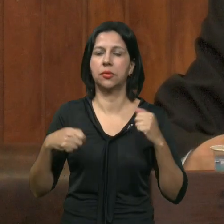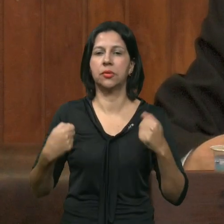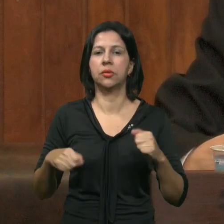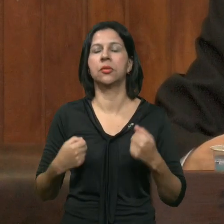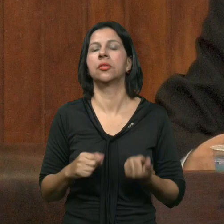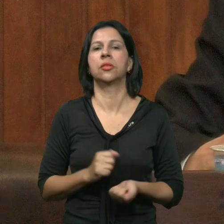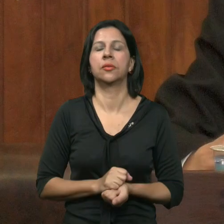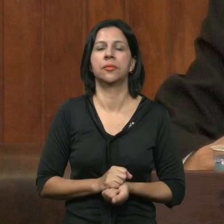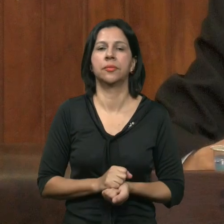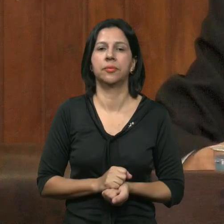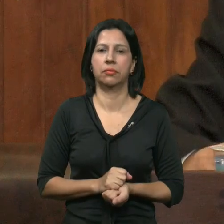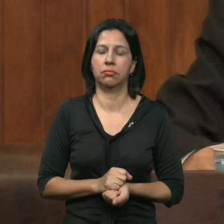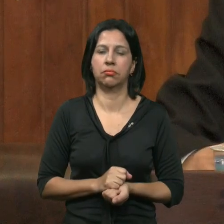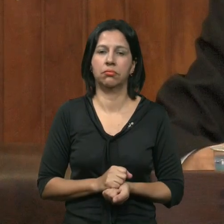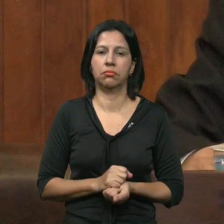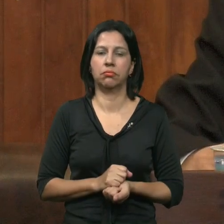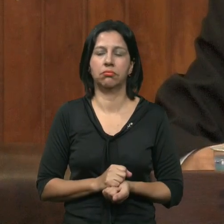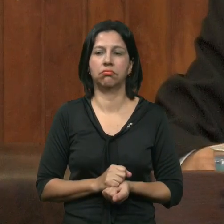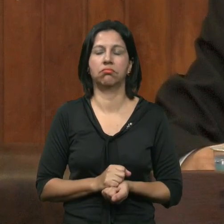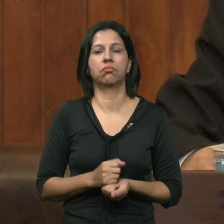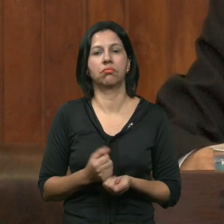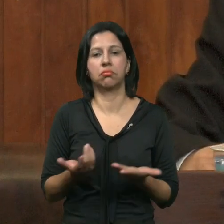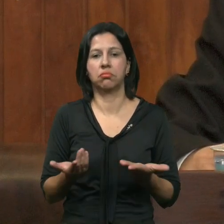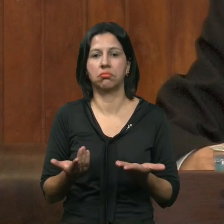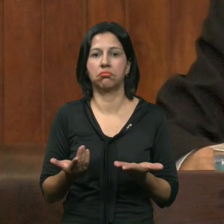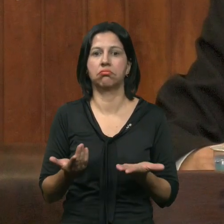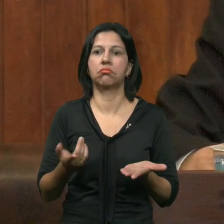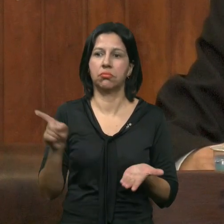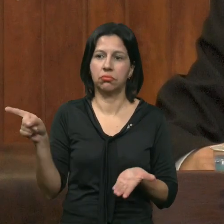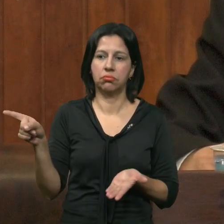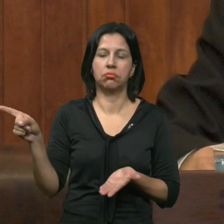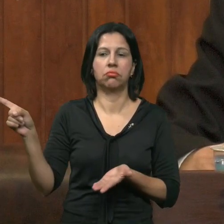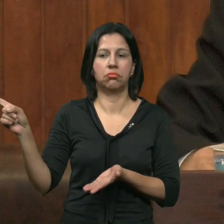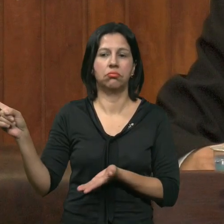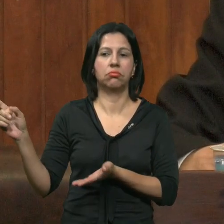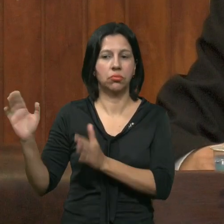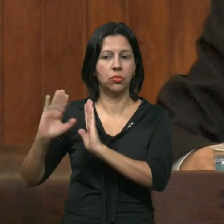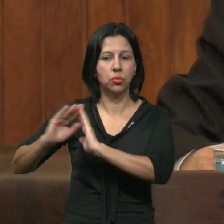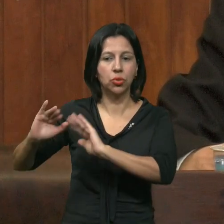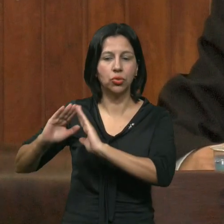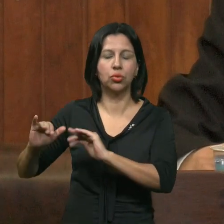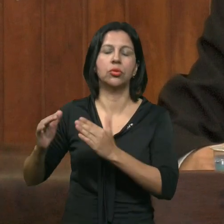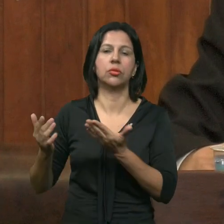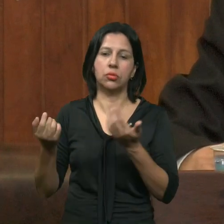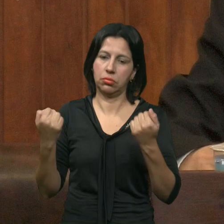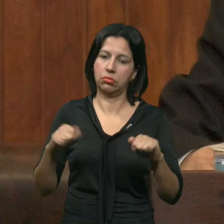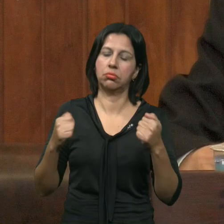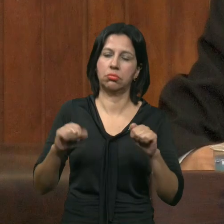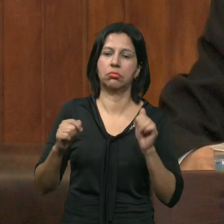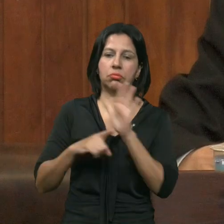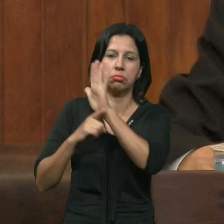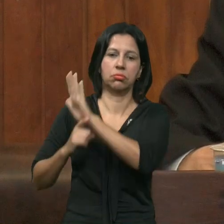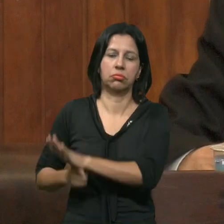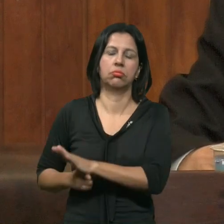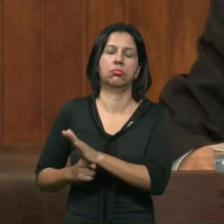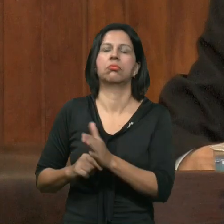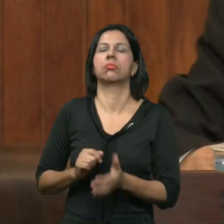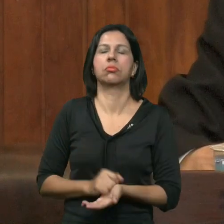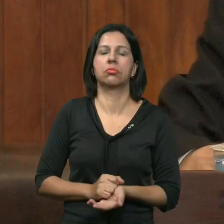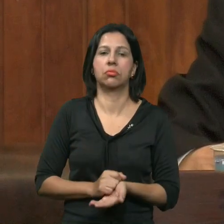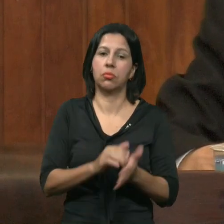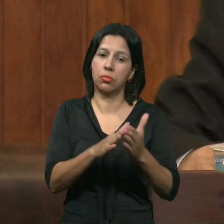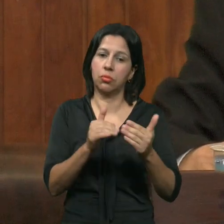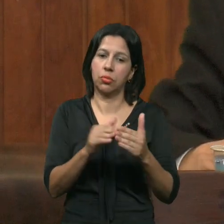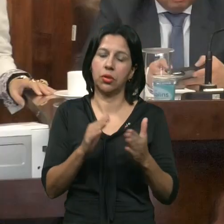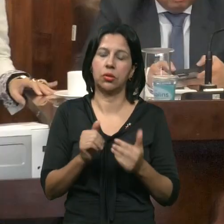Alguma coisa Que pudesse Atender Essa demanda Dos técnicos De enfermagem São essas Minhas palavras Senhor presidente E eu peço A